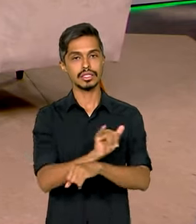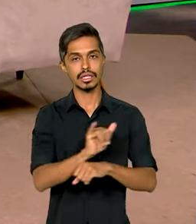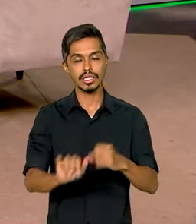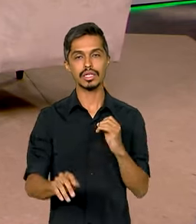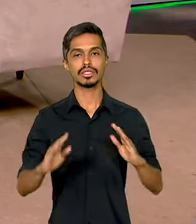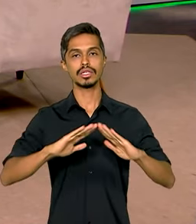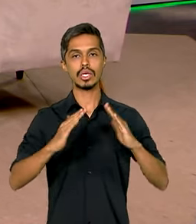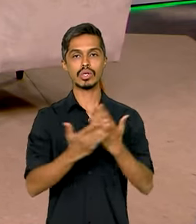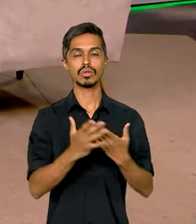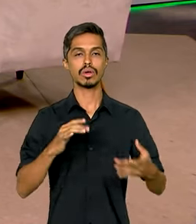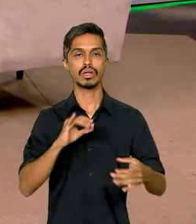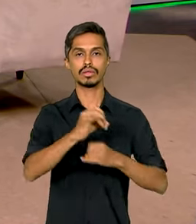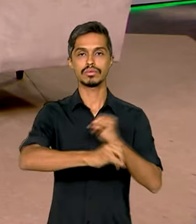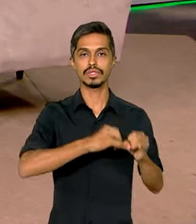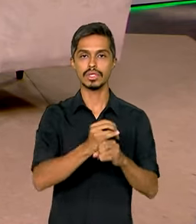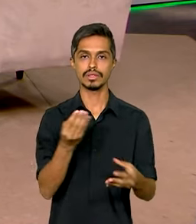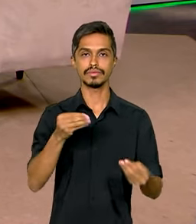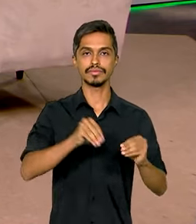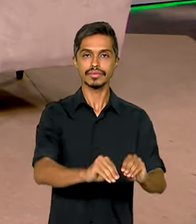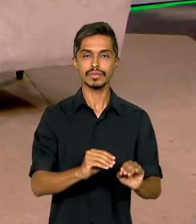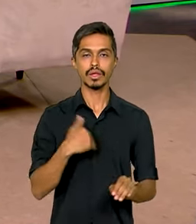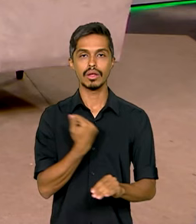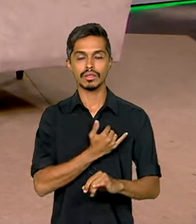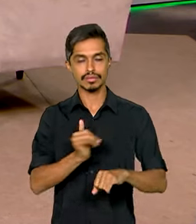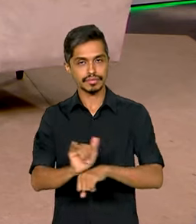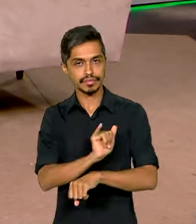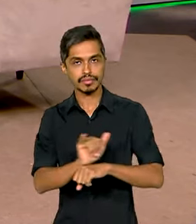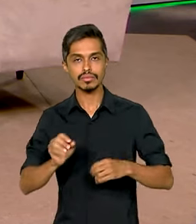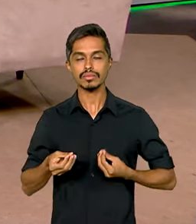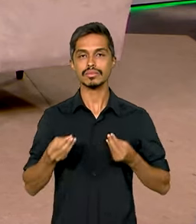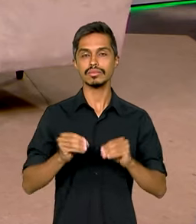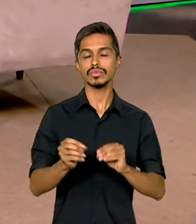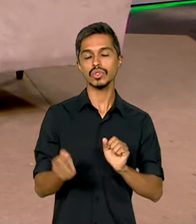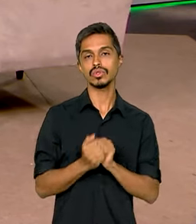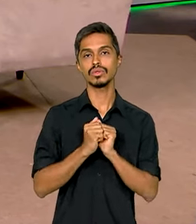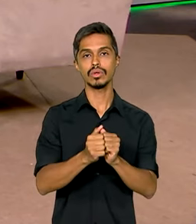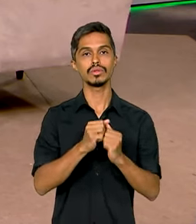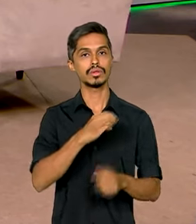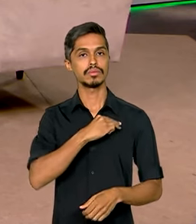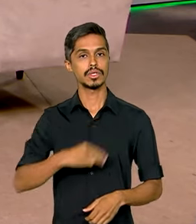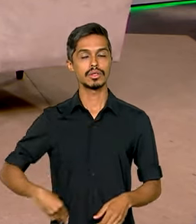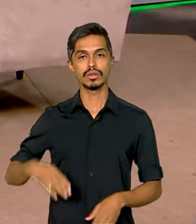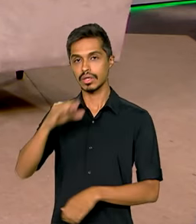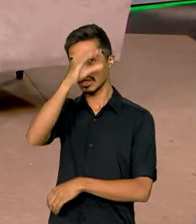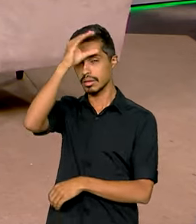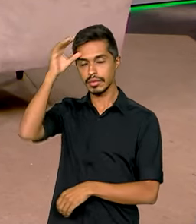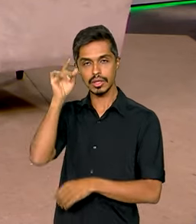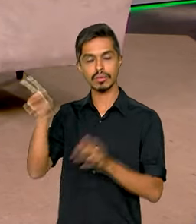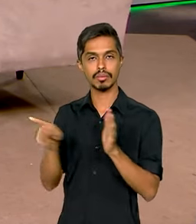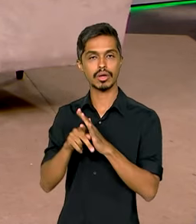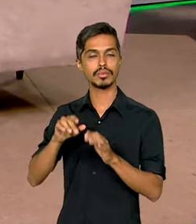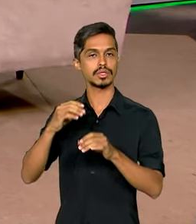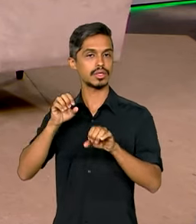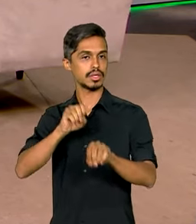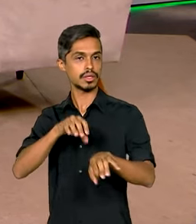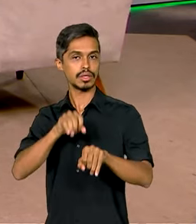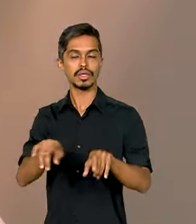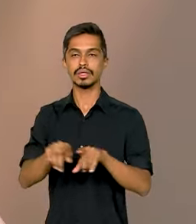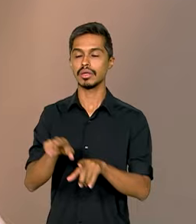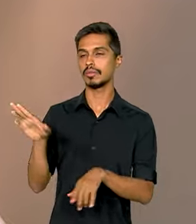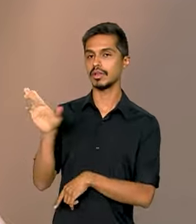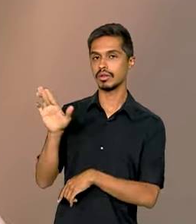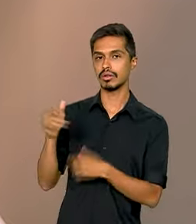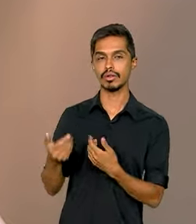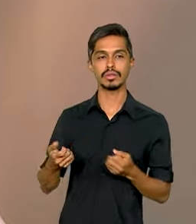também dentro desse novo PAC. Essa estratégia nós lançamos junto com o ministro Camilo Santana, da Educação, e o presidente Lula,